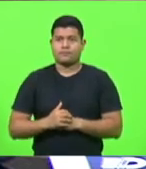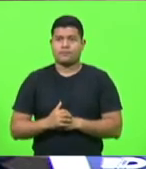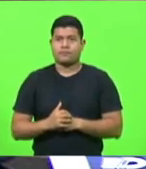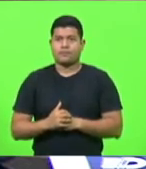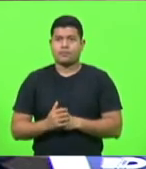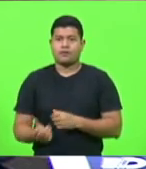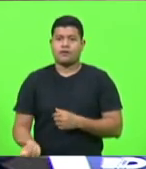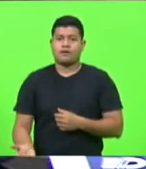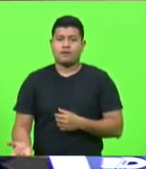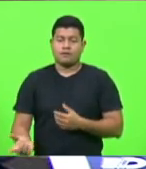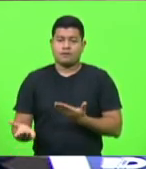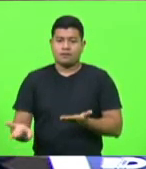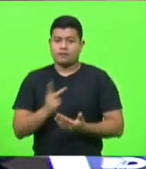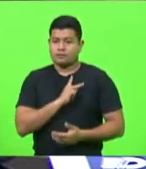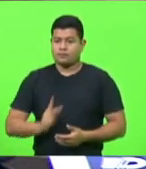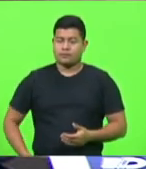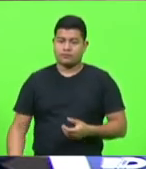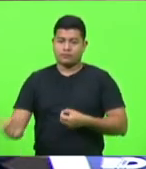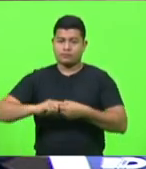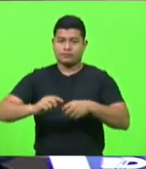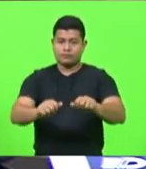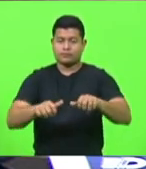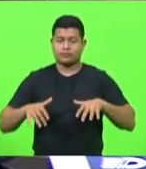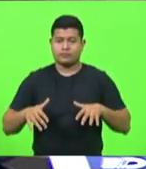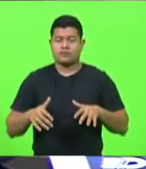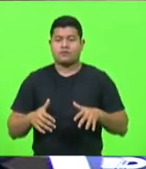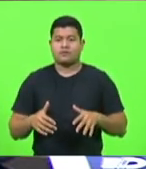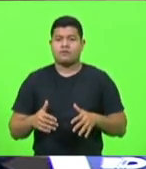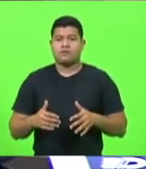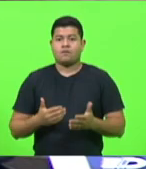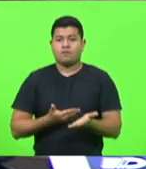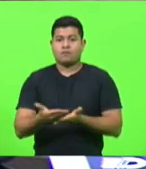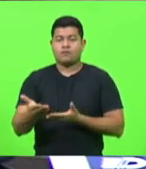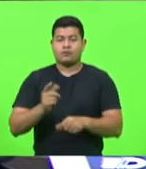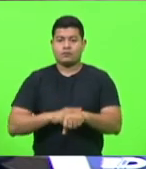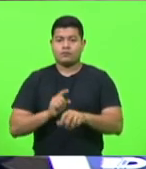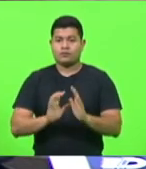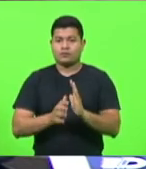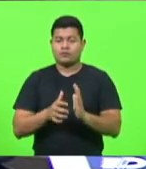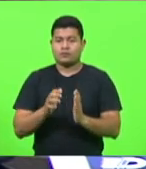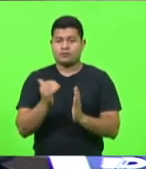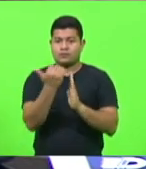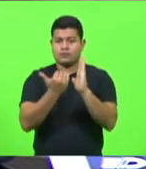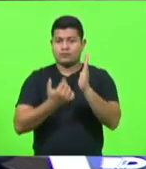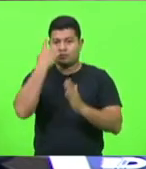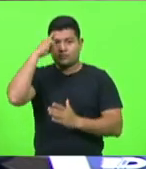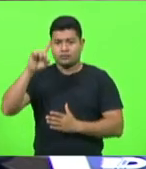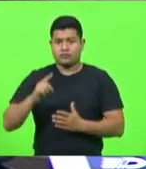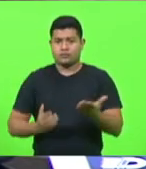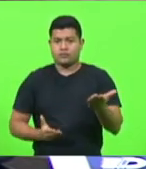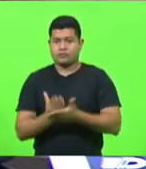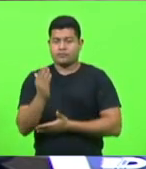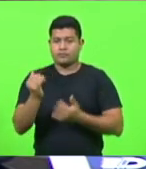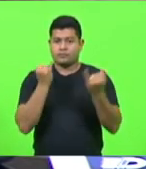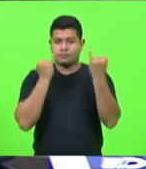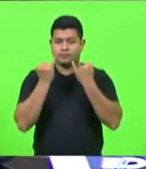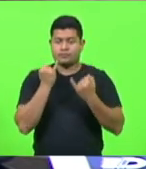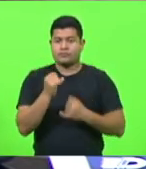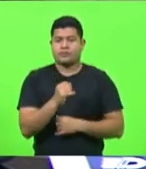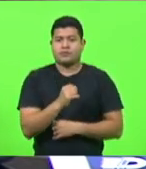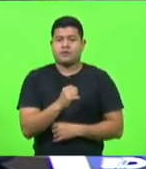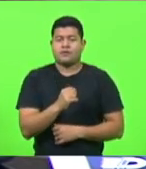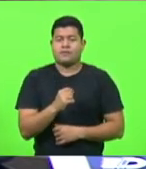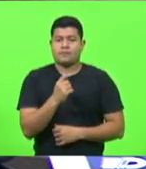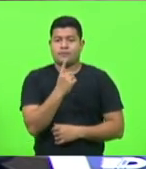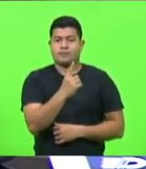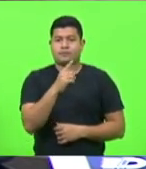Ato contínuo. O senhor presidente reabriu a sessão e anunciou o próximo horário, a ordem do dia, foram aprovados os pedidos de informações nº 719